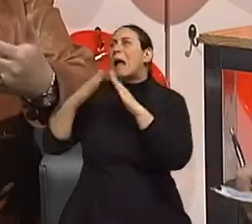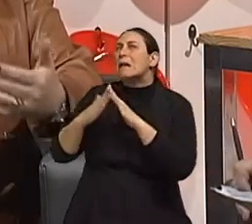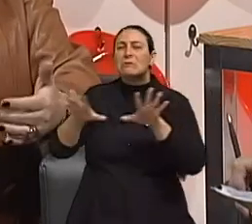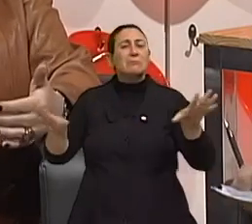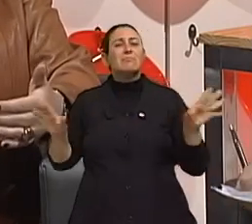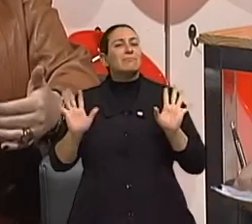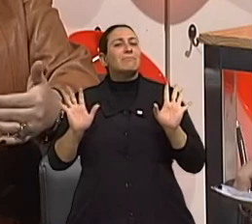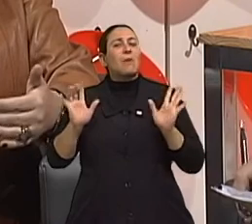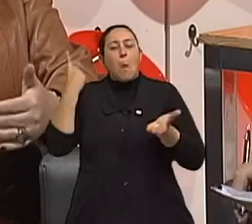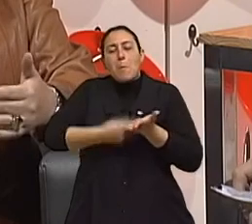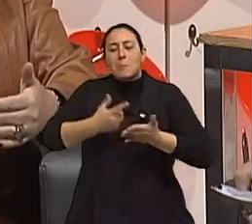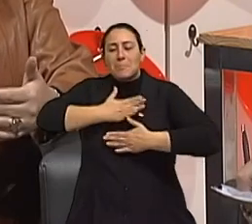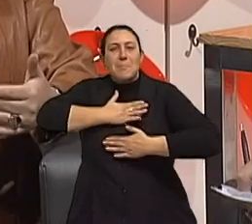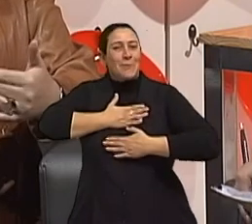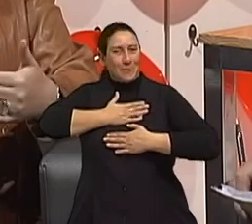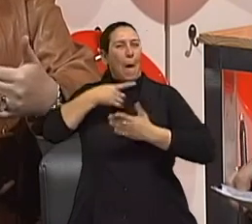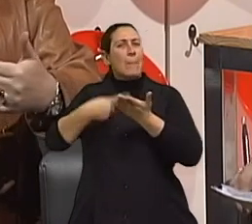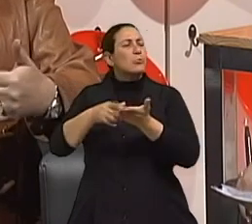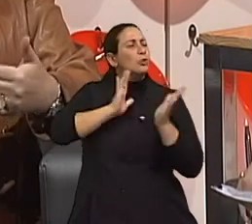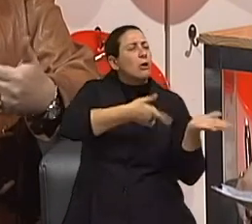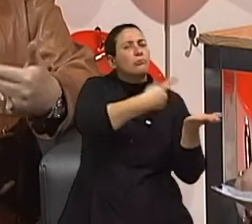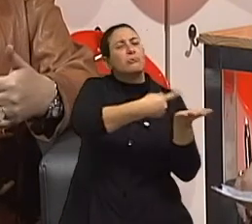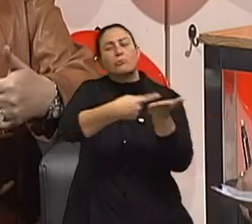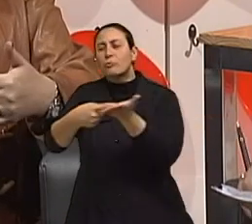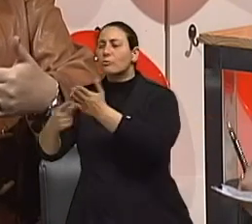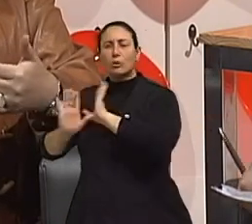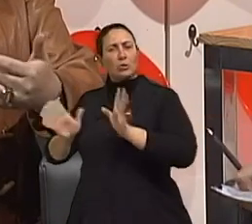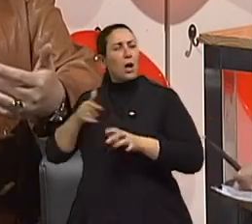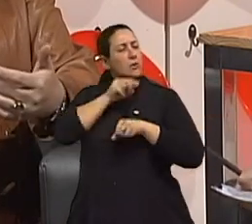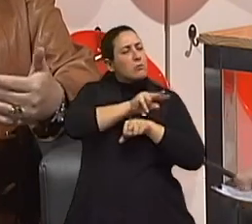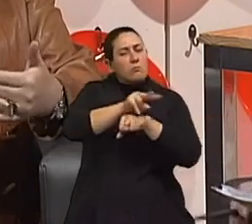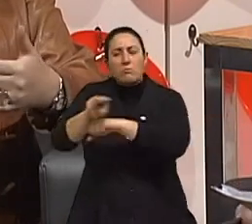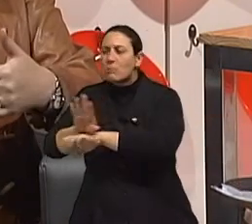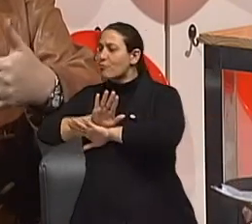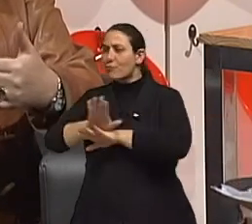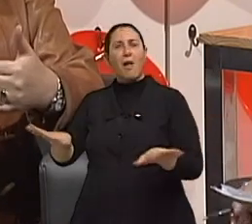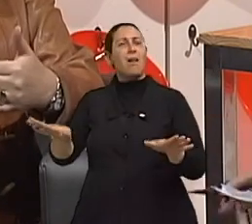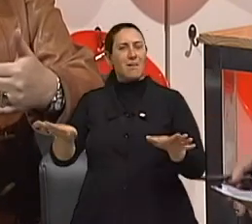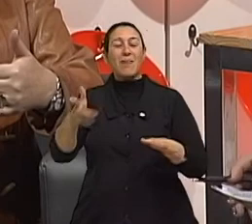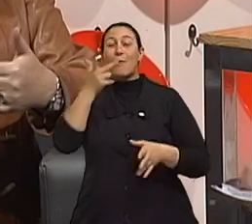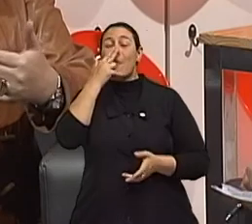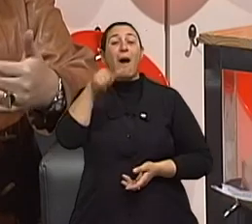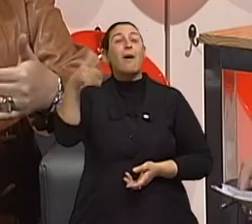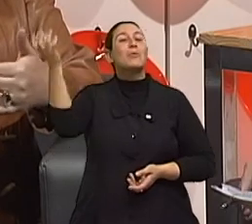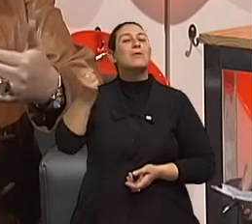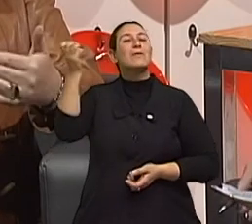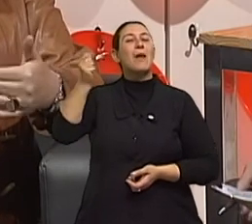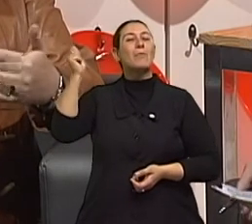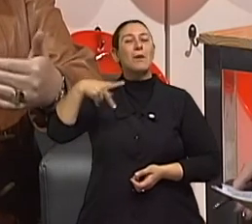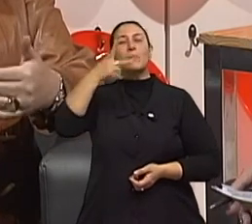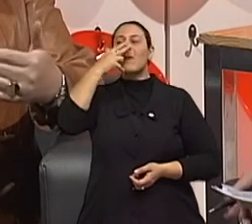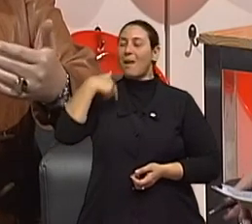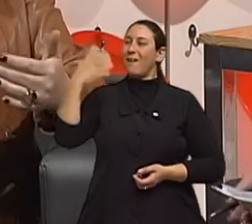esses compromissos formais, né? As pessoas, muitas vezes, a aposentadoria funciona quase como um grito de